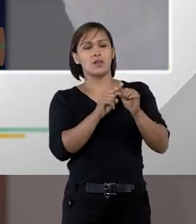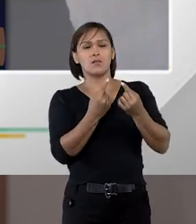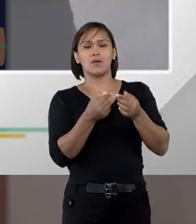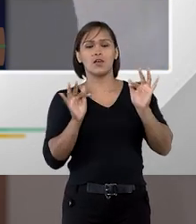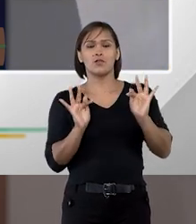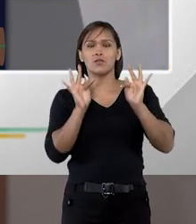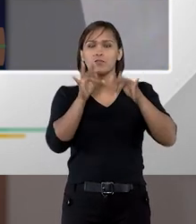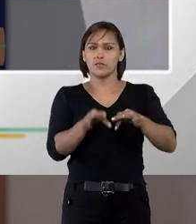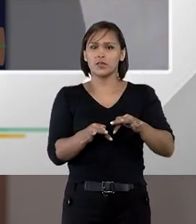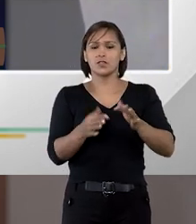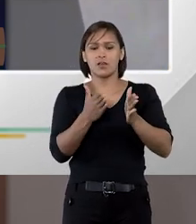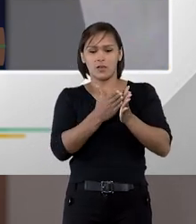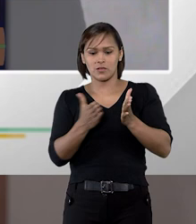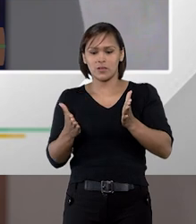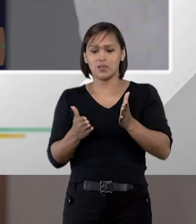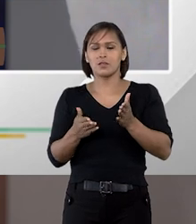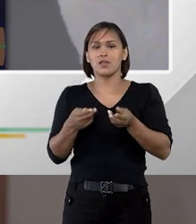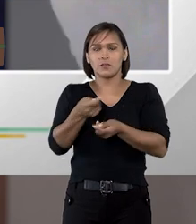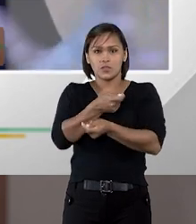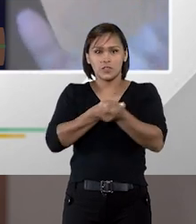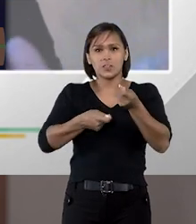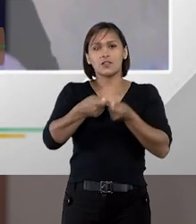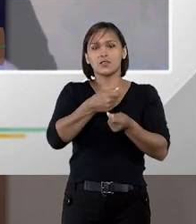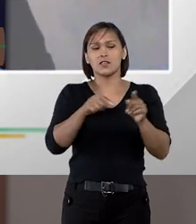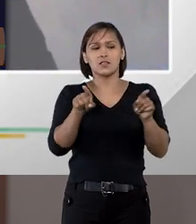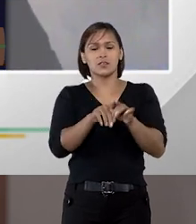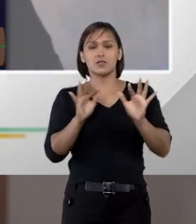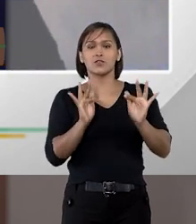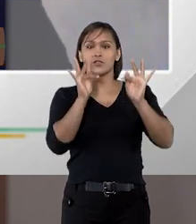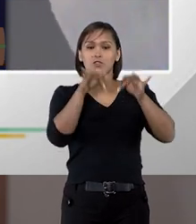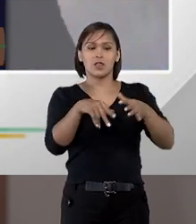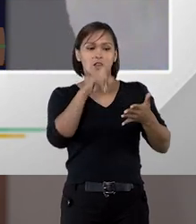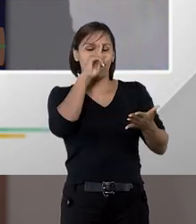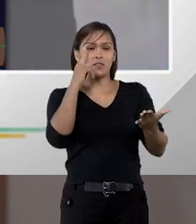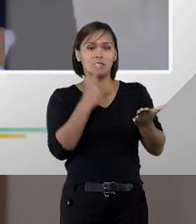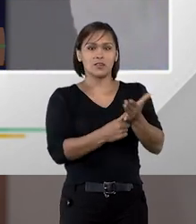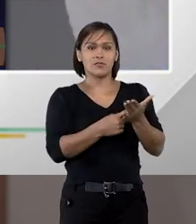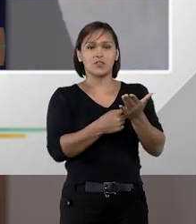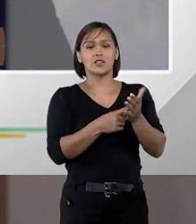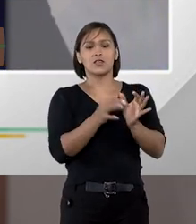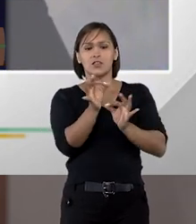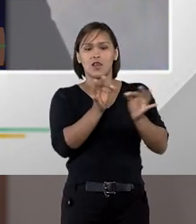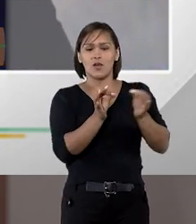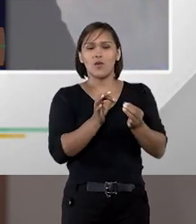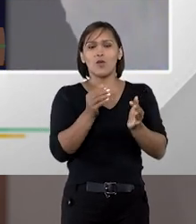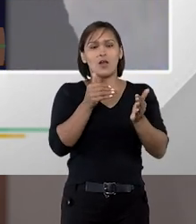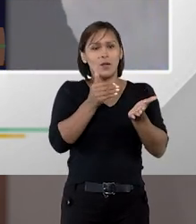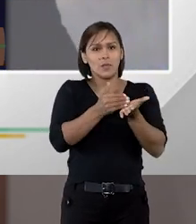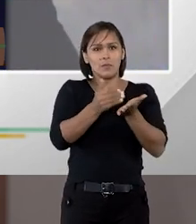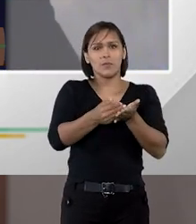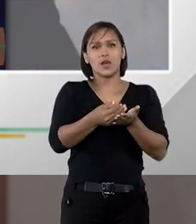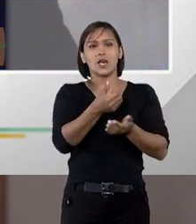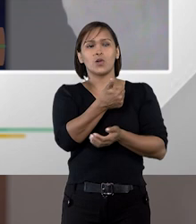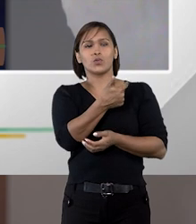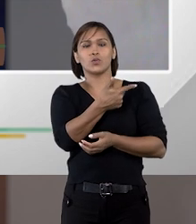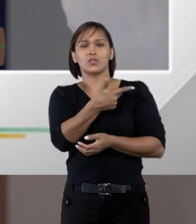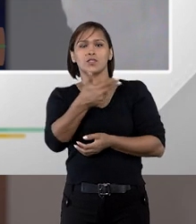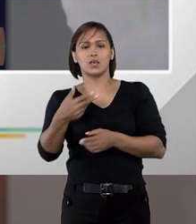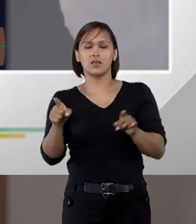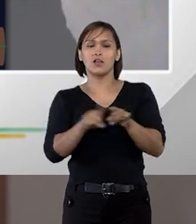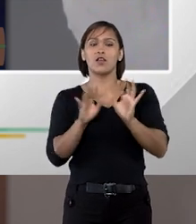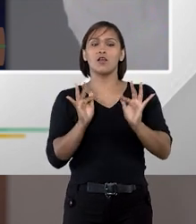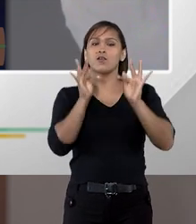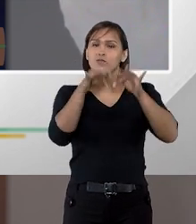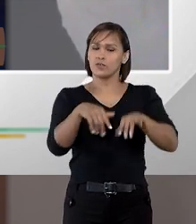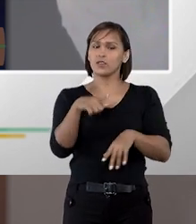provavelmente no final da etapa de negociação já definido ali definida a ordem de classificação provavelmente vai ter lá a